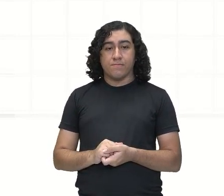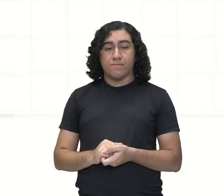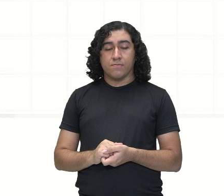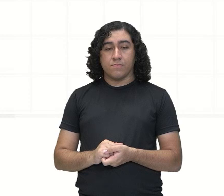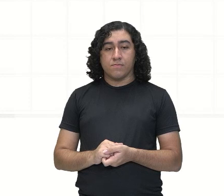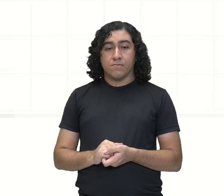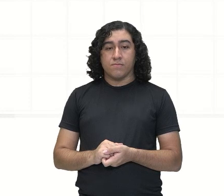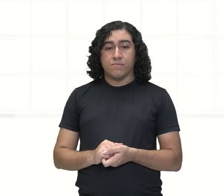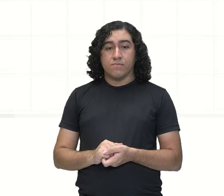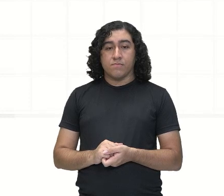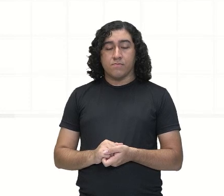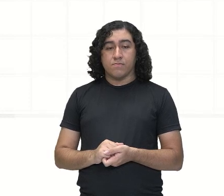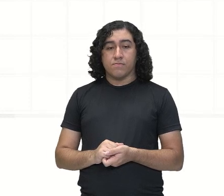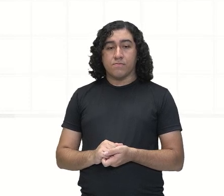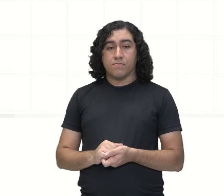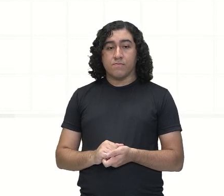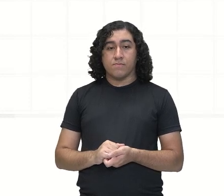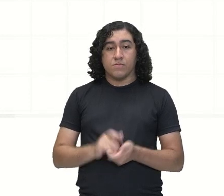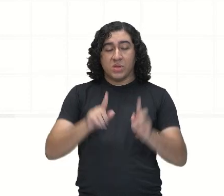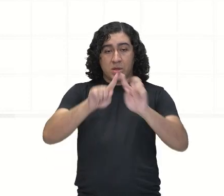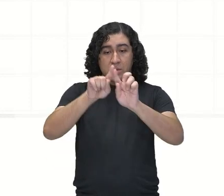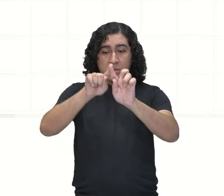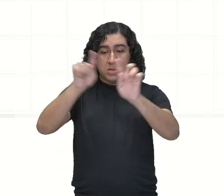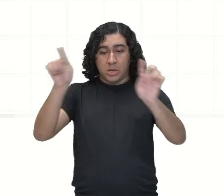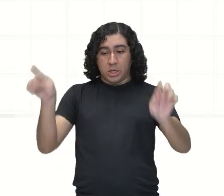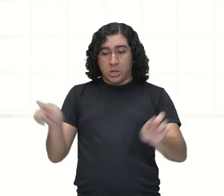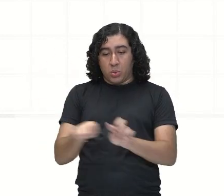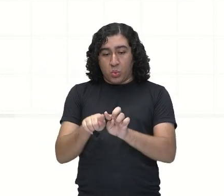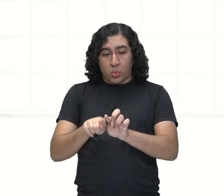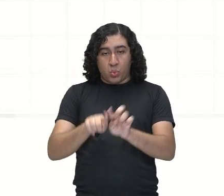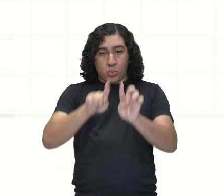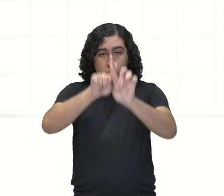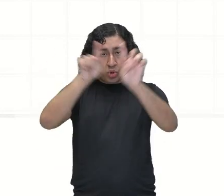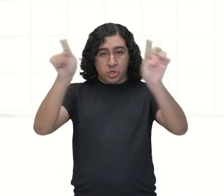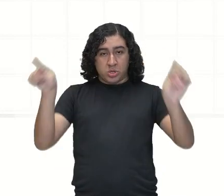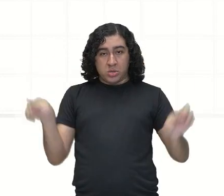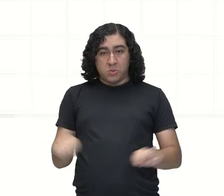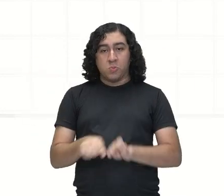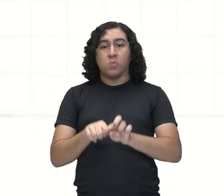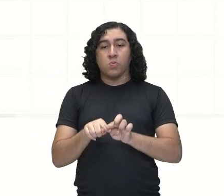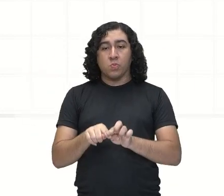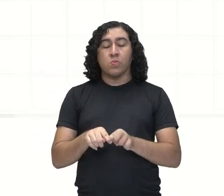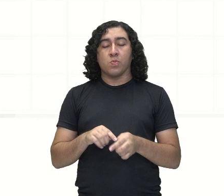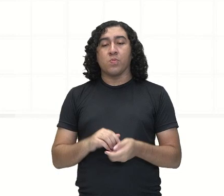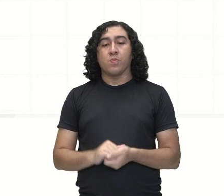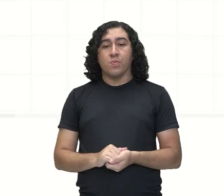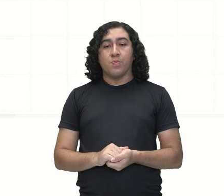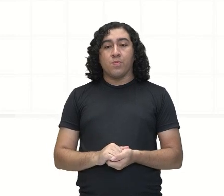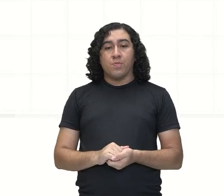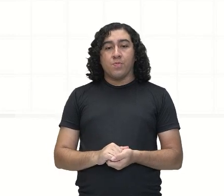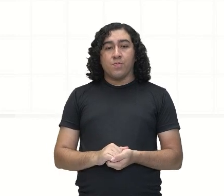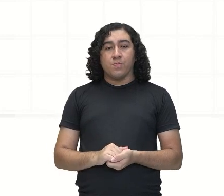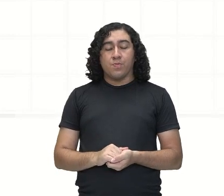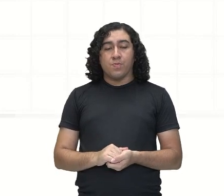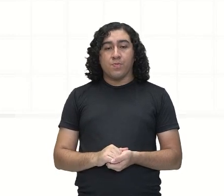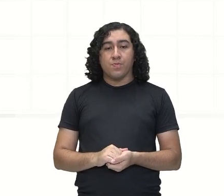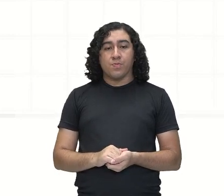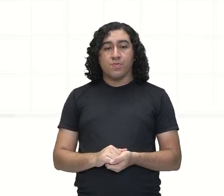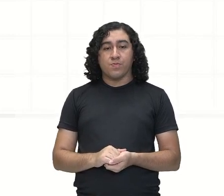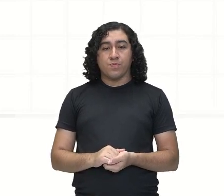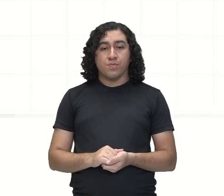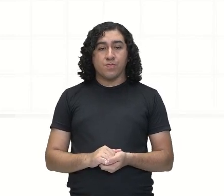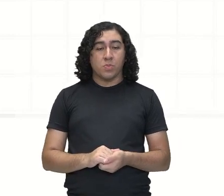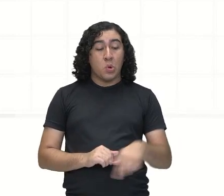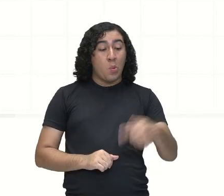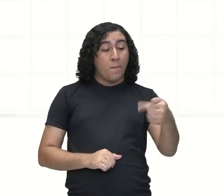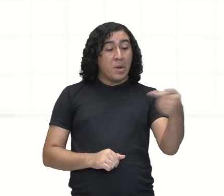2... Círculos. Temos esse. E temos o maior que vai ficar aí em volta. Tá? Esse aqui